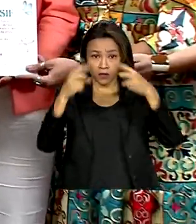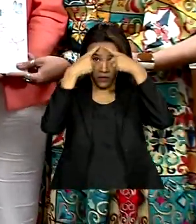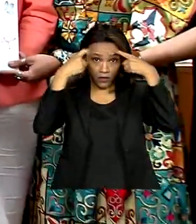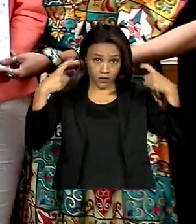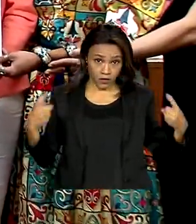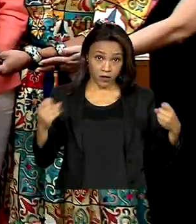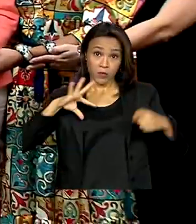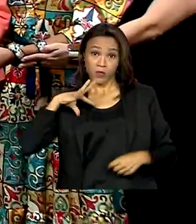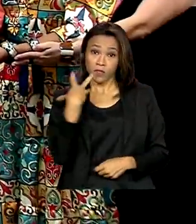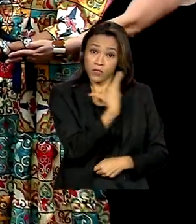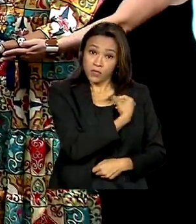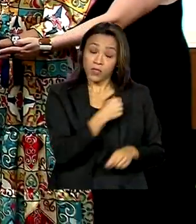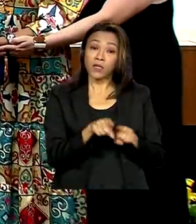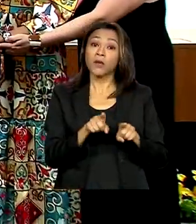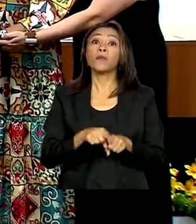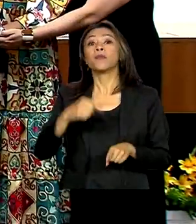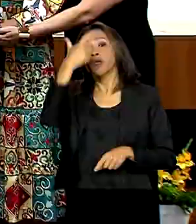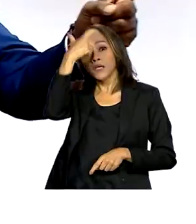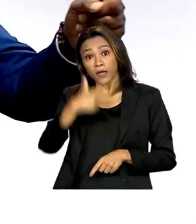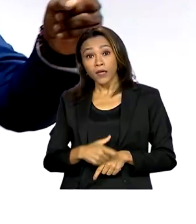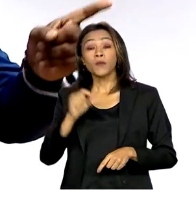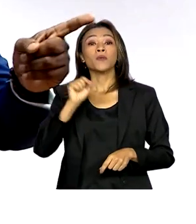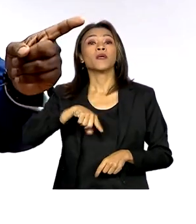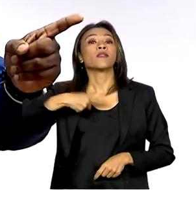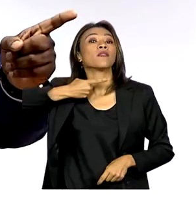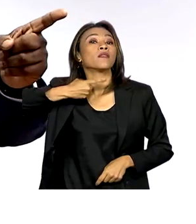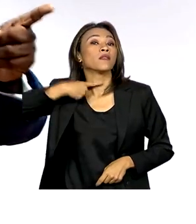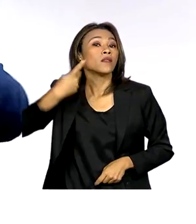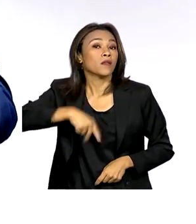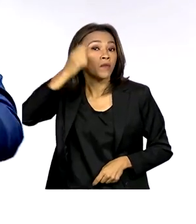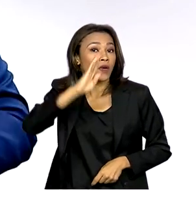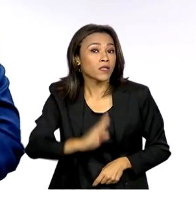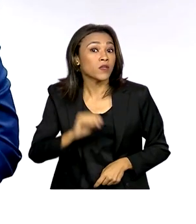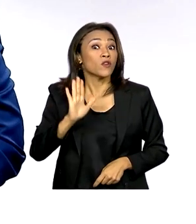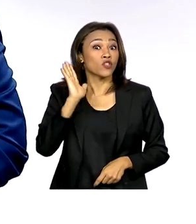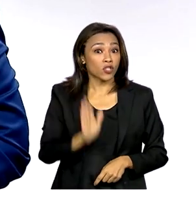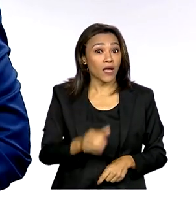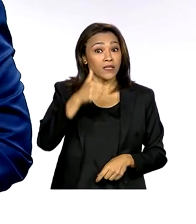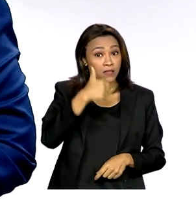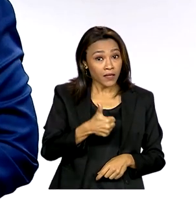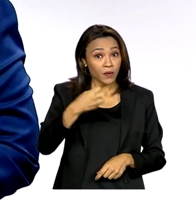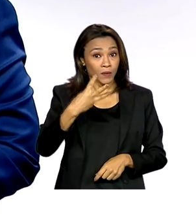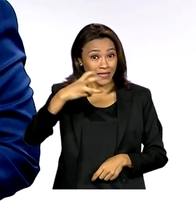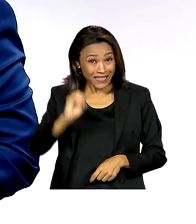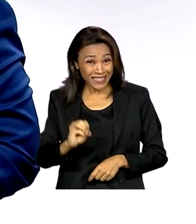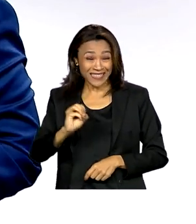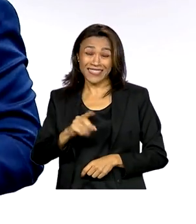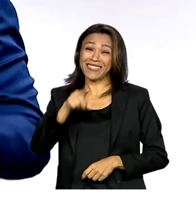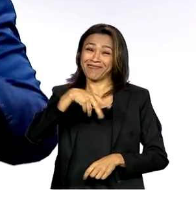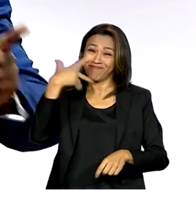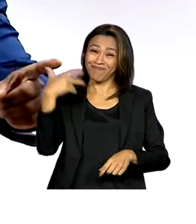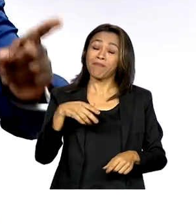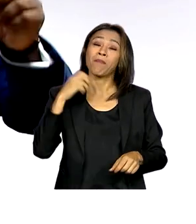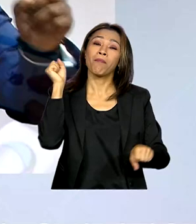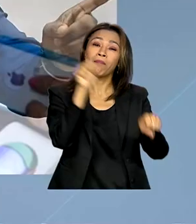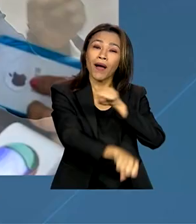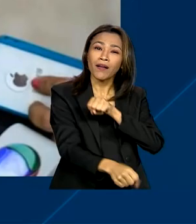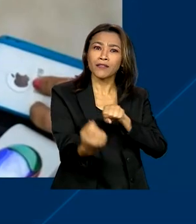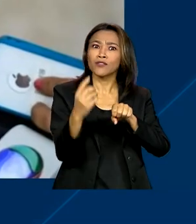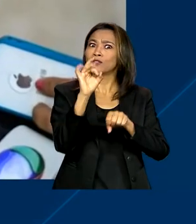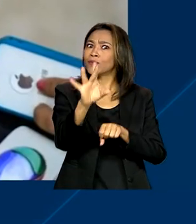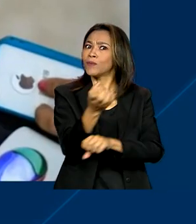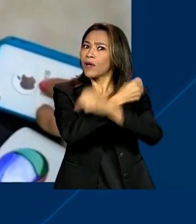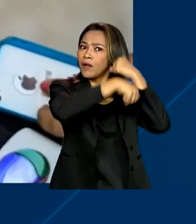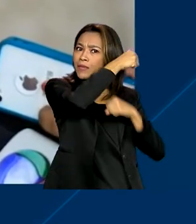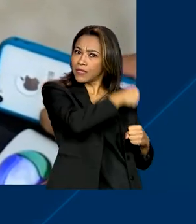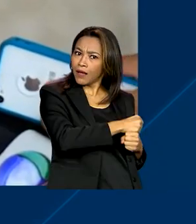pessoas trans e travestis no Brasil. Foram mais de 130 assassinatos só no ano passado. E